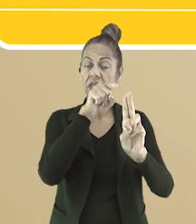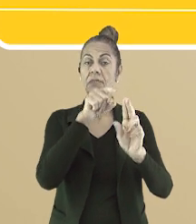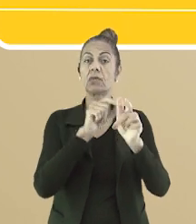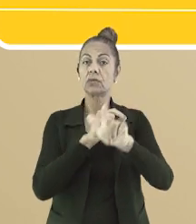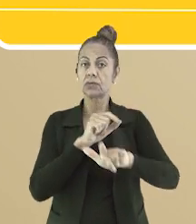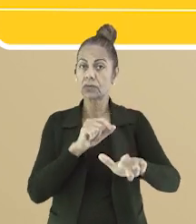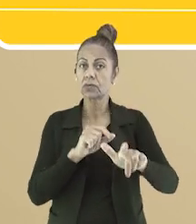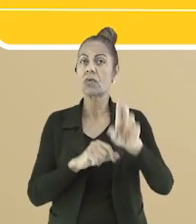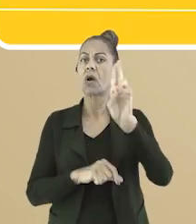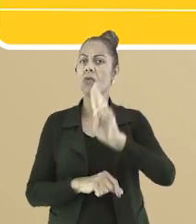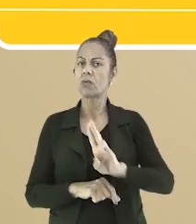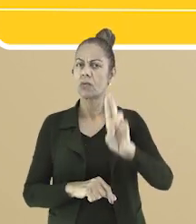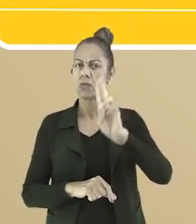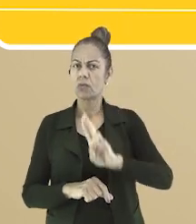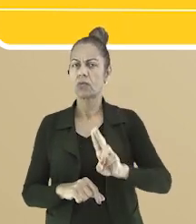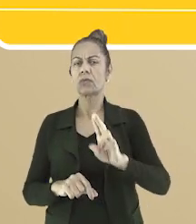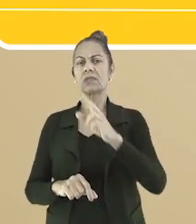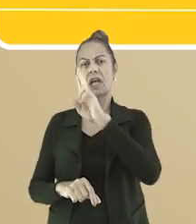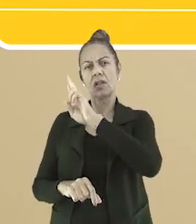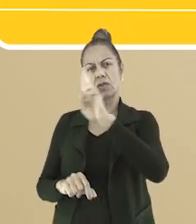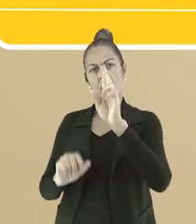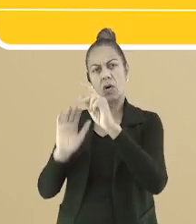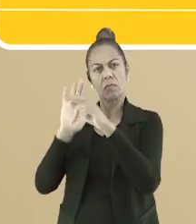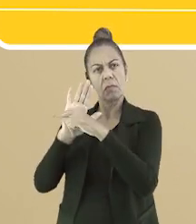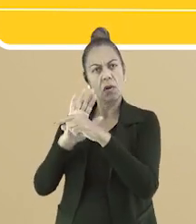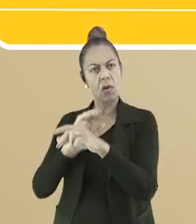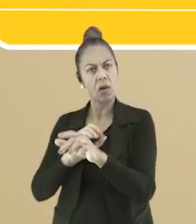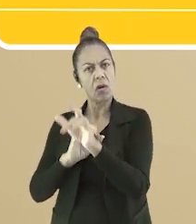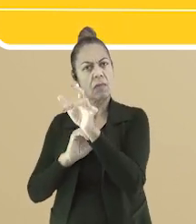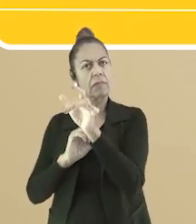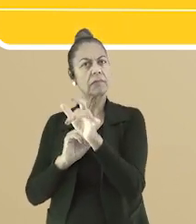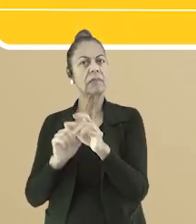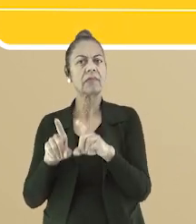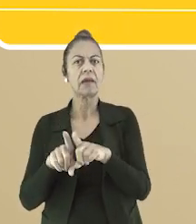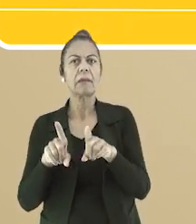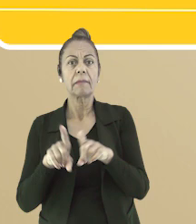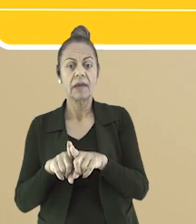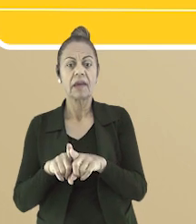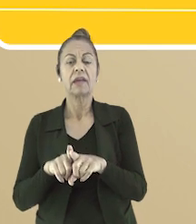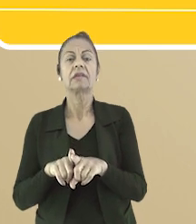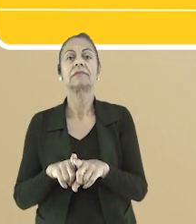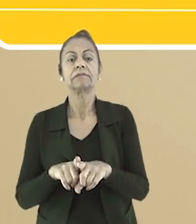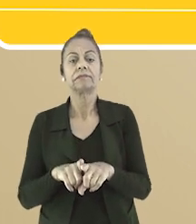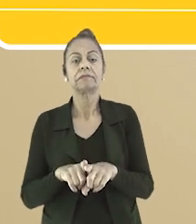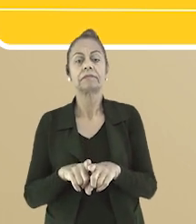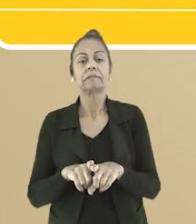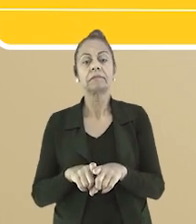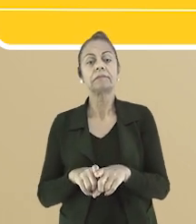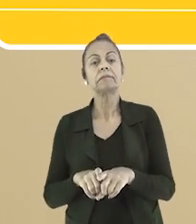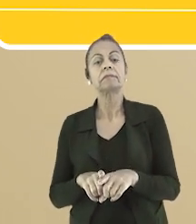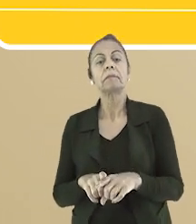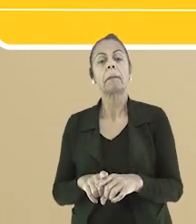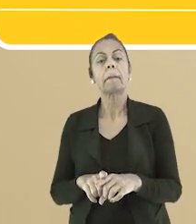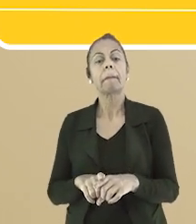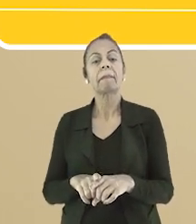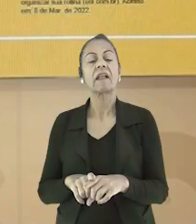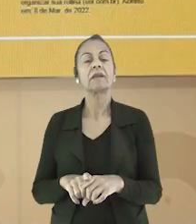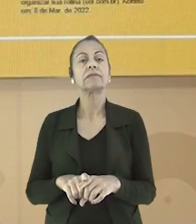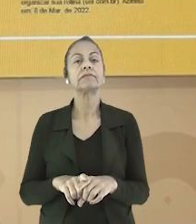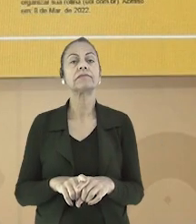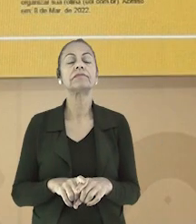utilizado em nomes próprios e seus derivados de origem estrangeira. O exemplo é o nome Muller.